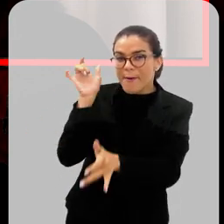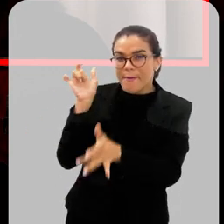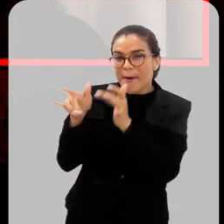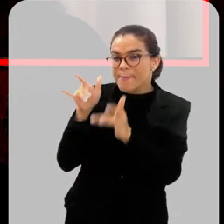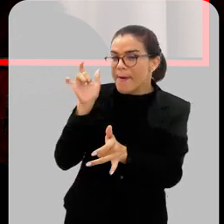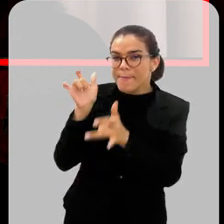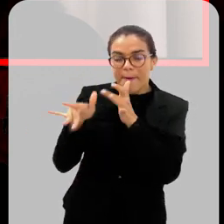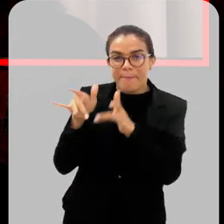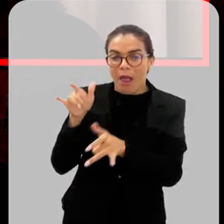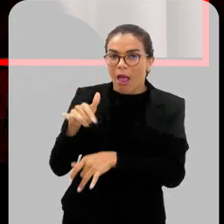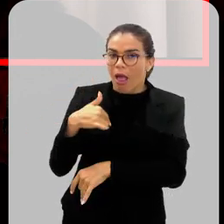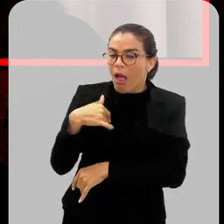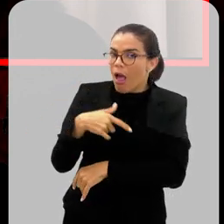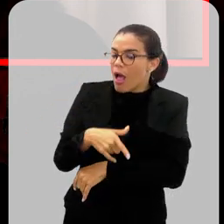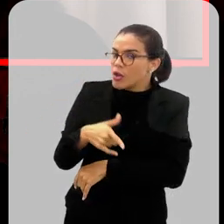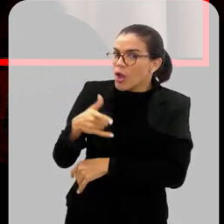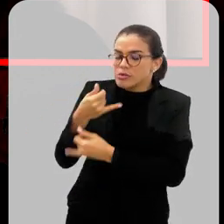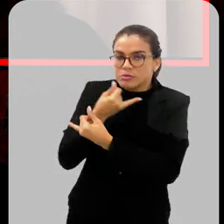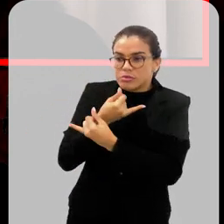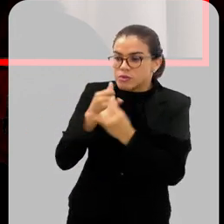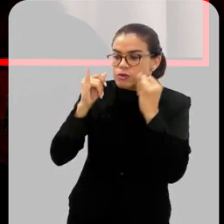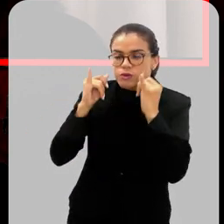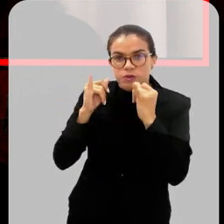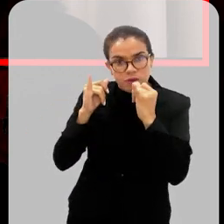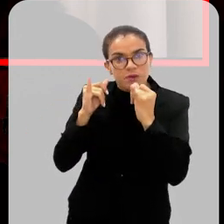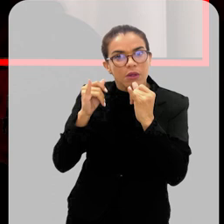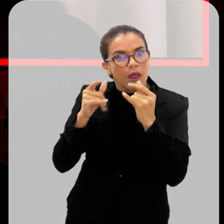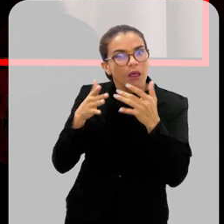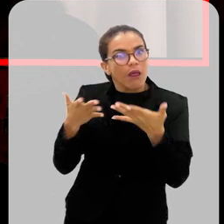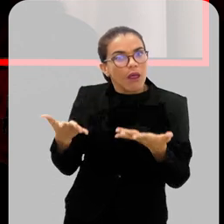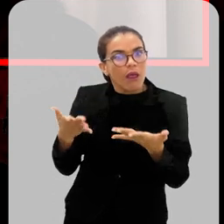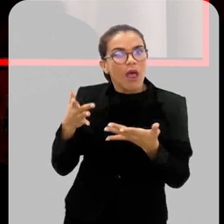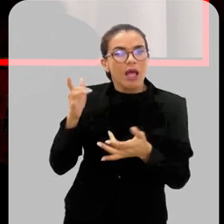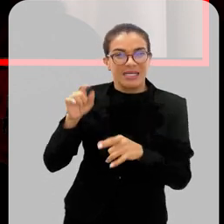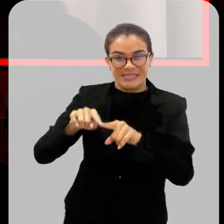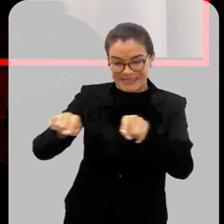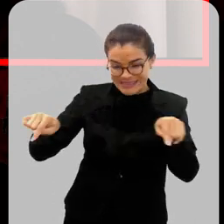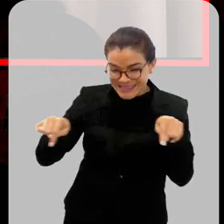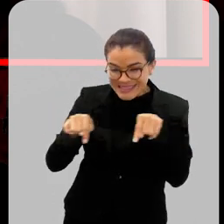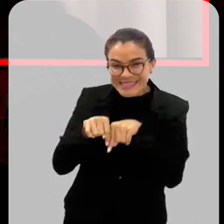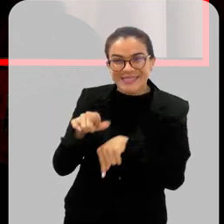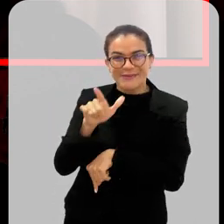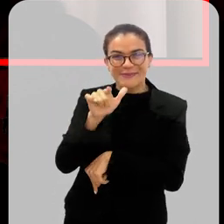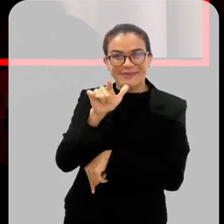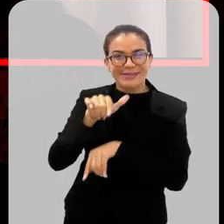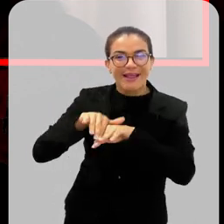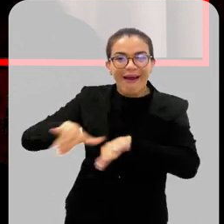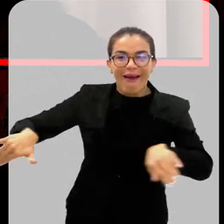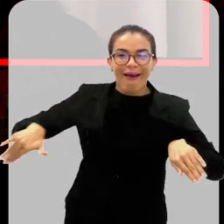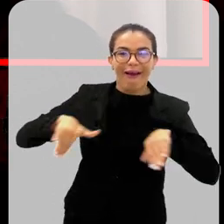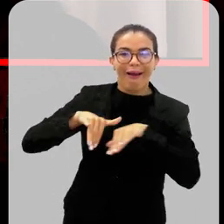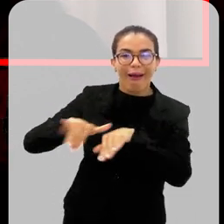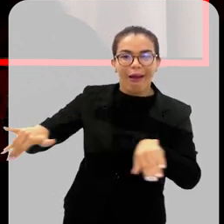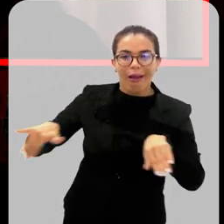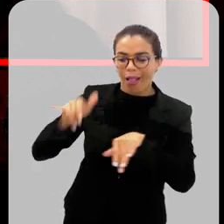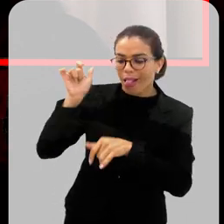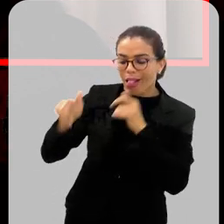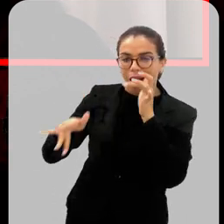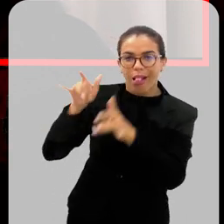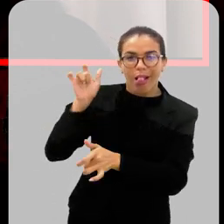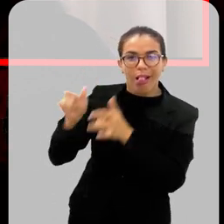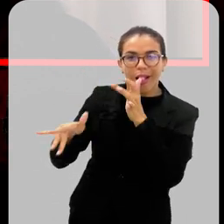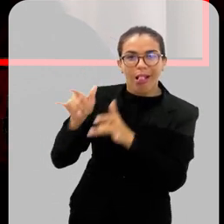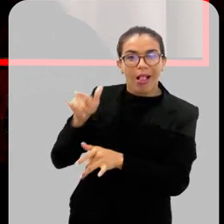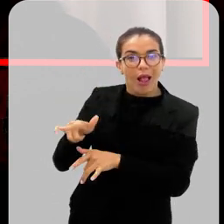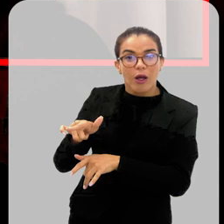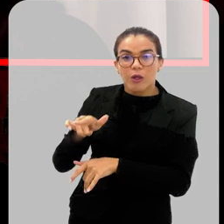um negócio assim que a gente chama a atenção. Porque essas piscinas abandonadas, elas fazem com que os mosquitos